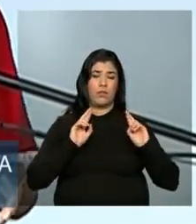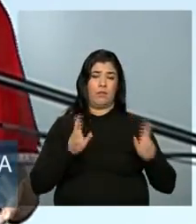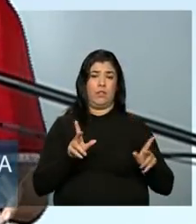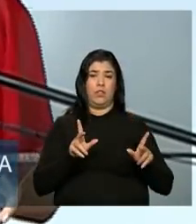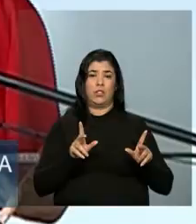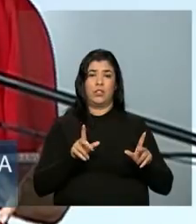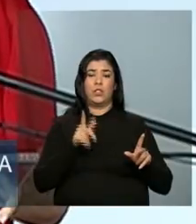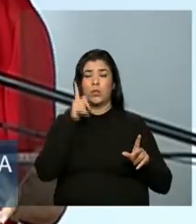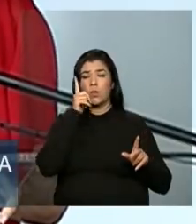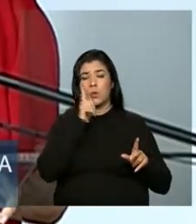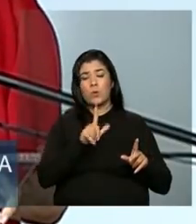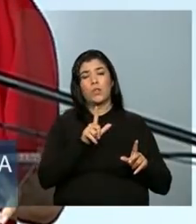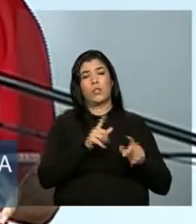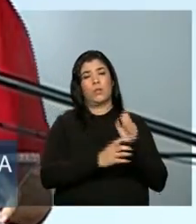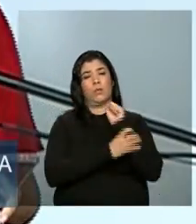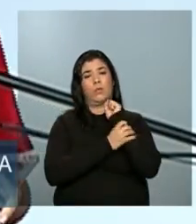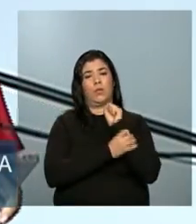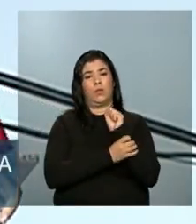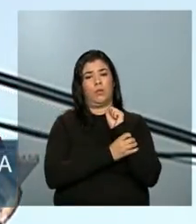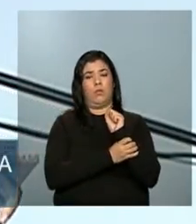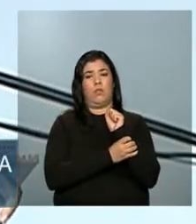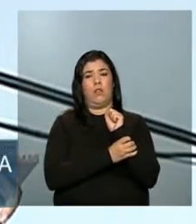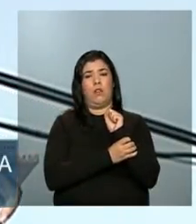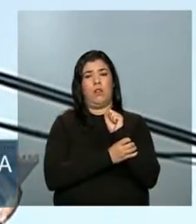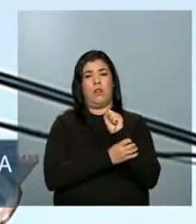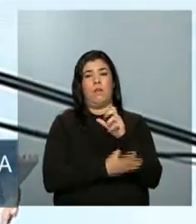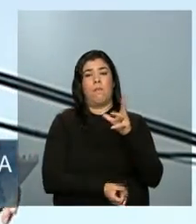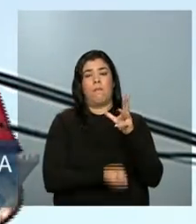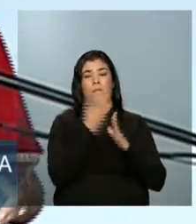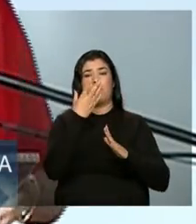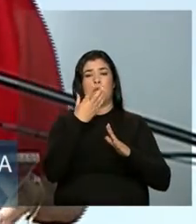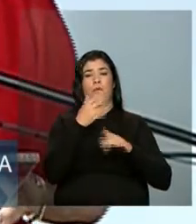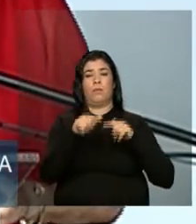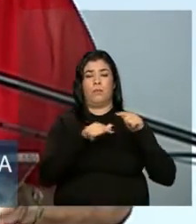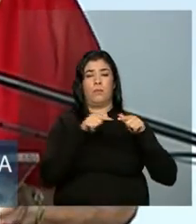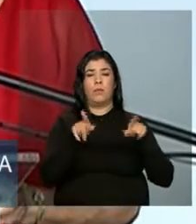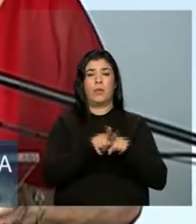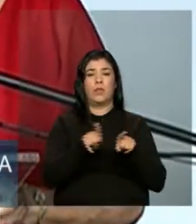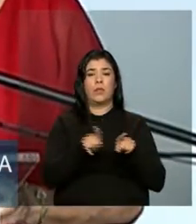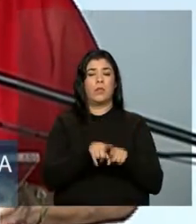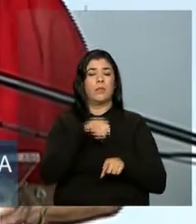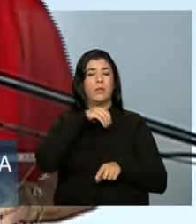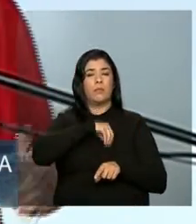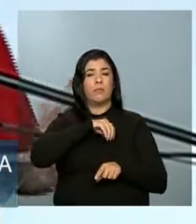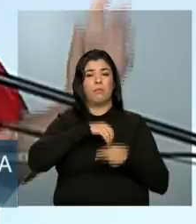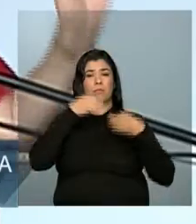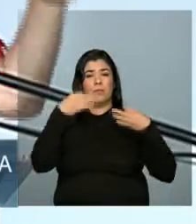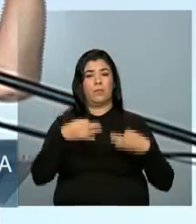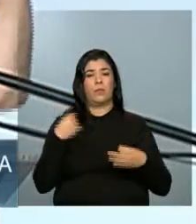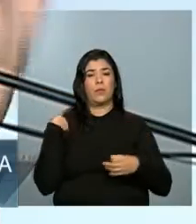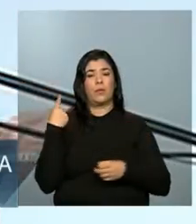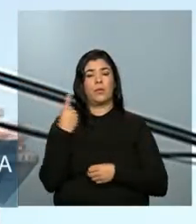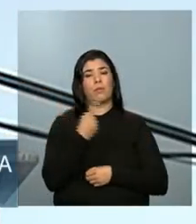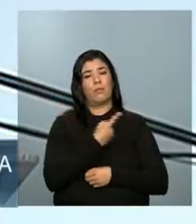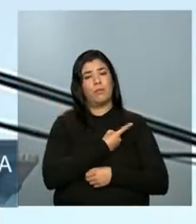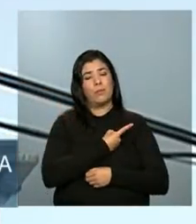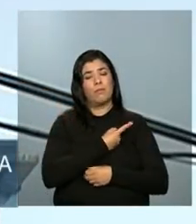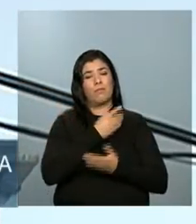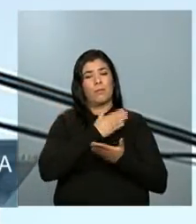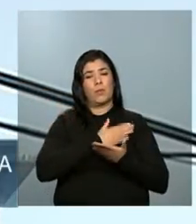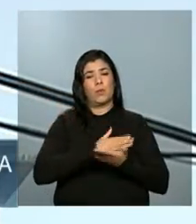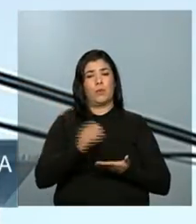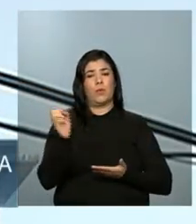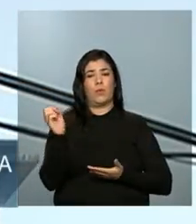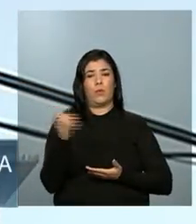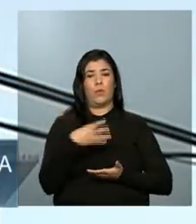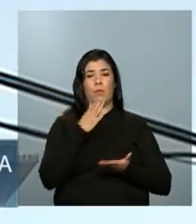das rendas dos brasileiros. Nós estamos entrando agora numa nova fase,